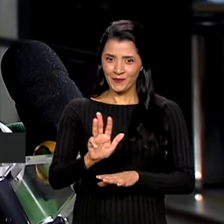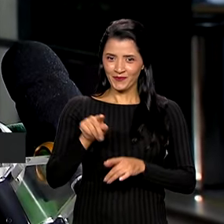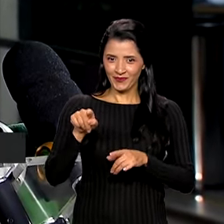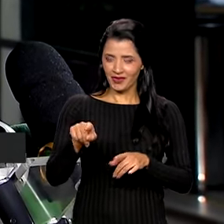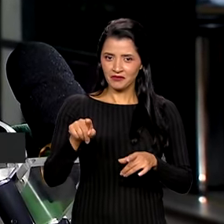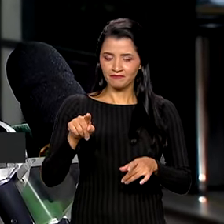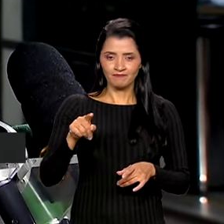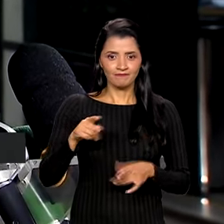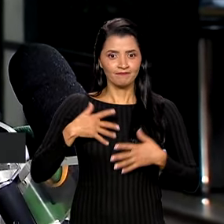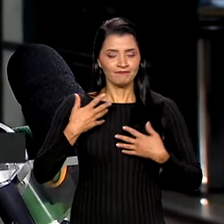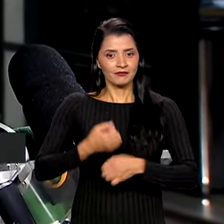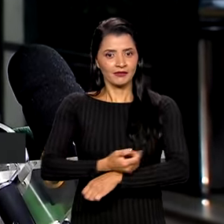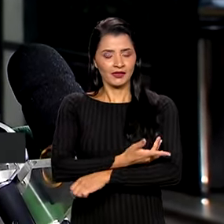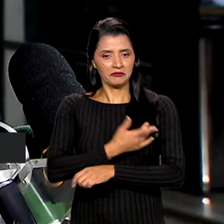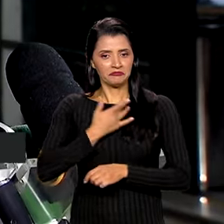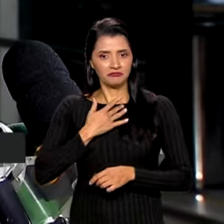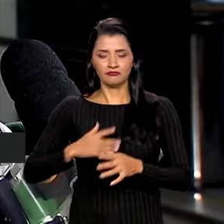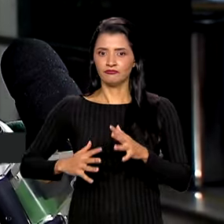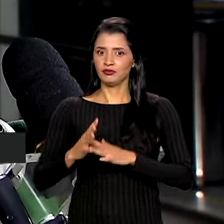recuperado.